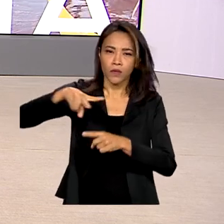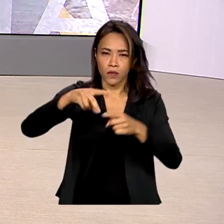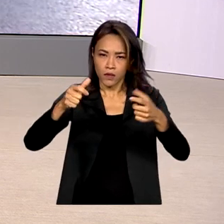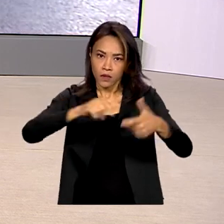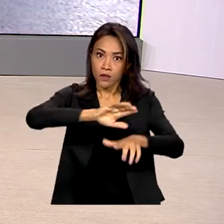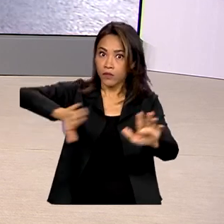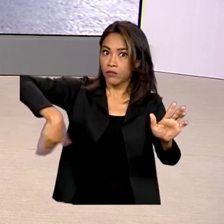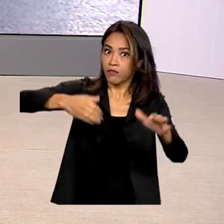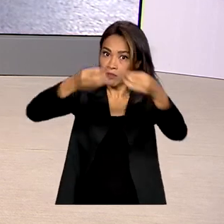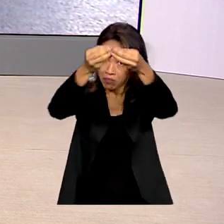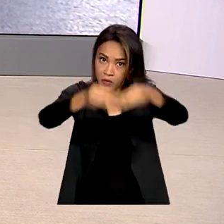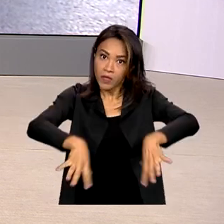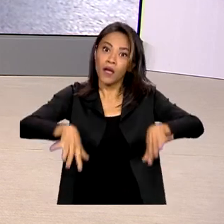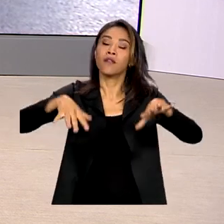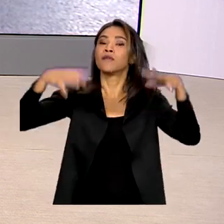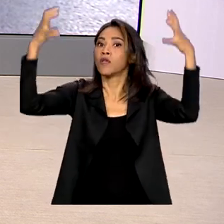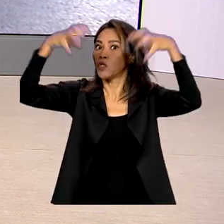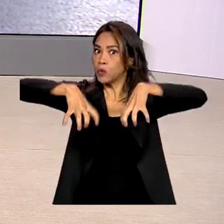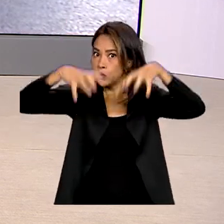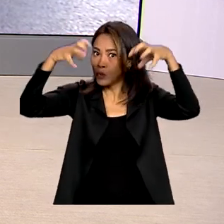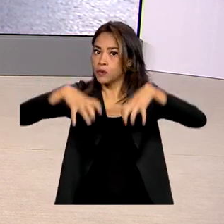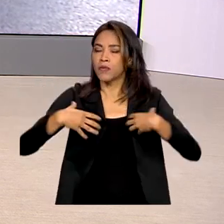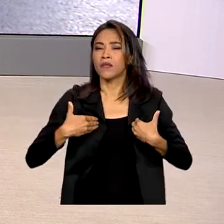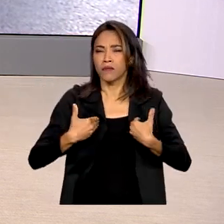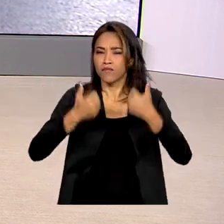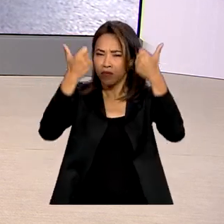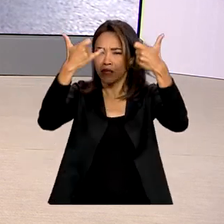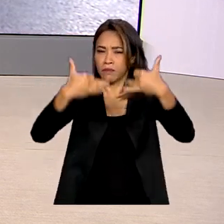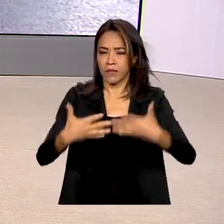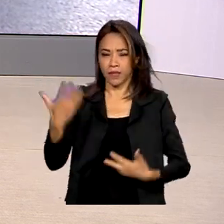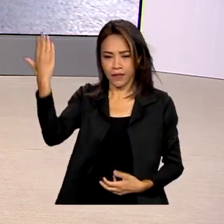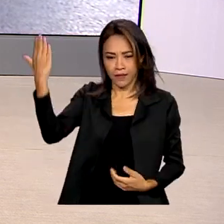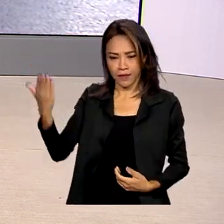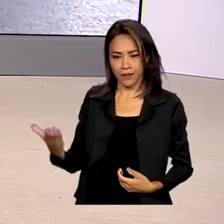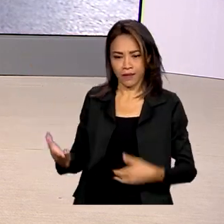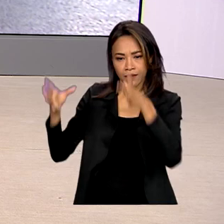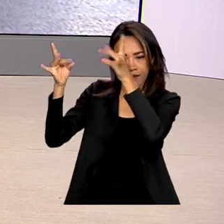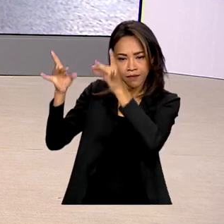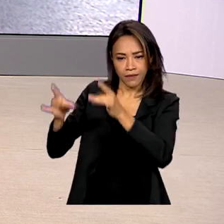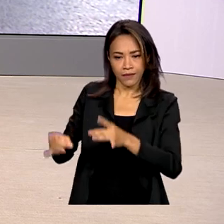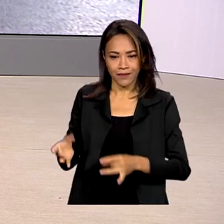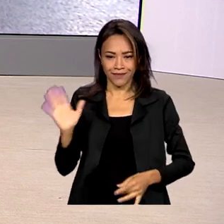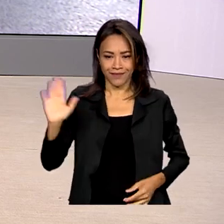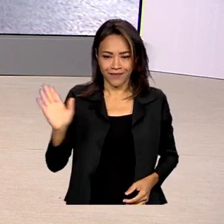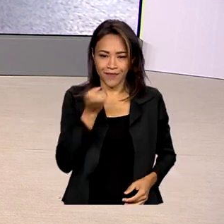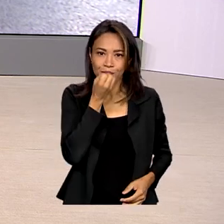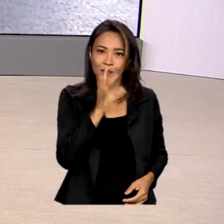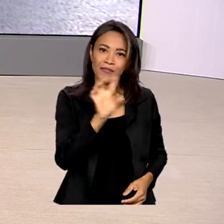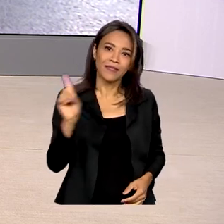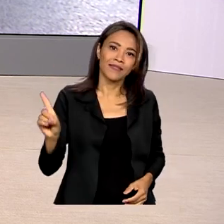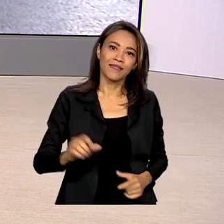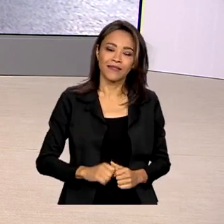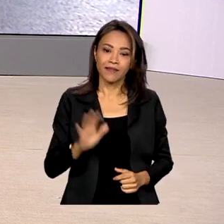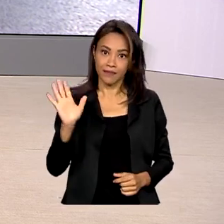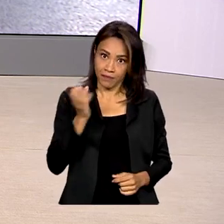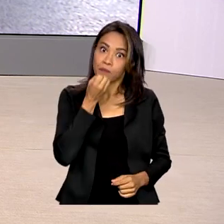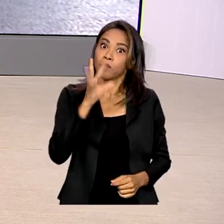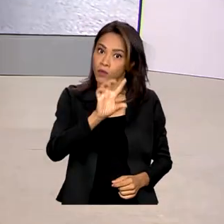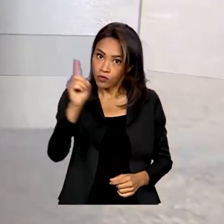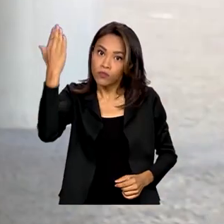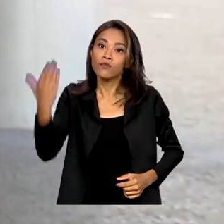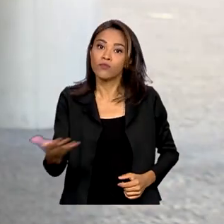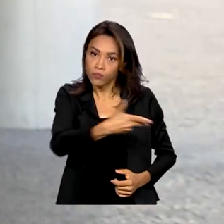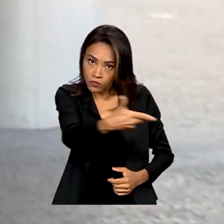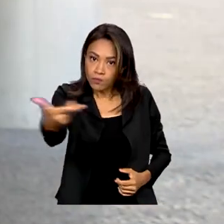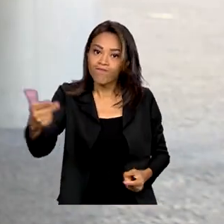últimas horas. Vamos saber os detalhes com a repórter Ana Graziella Guiar. Bom dia, Ana. Bom dia, Mara. Bom dia a